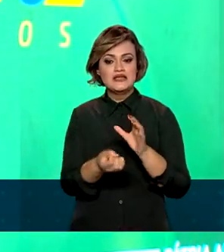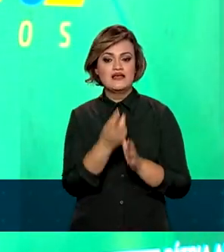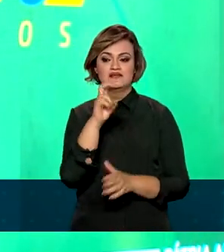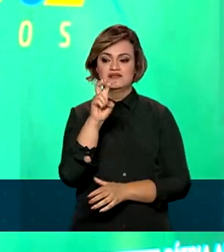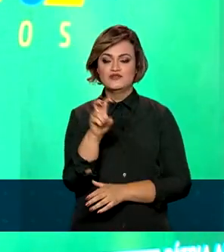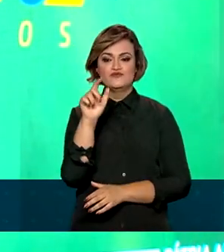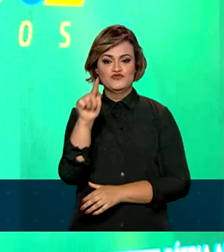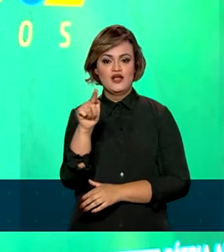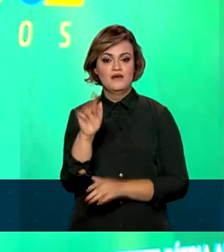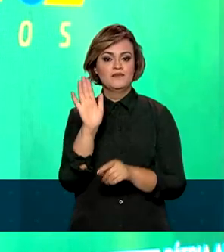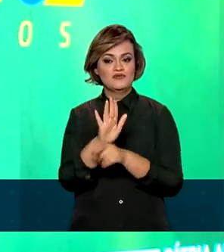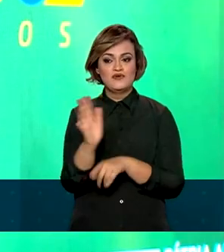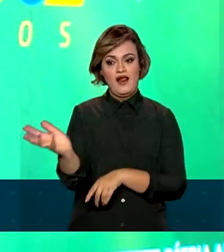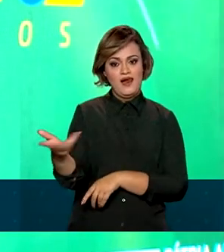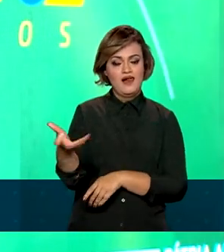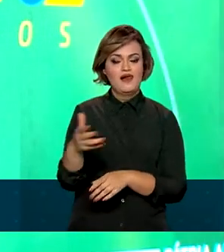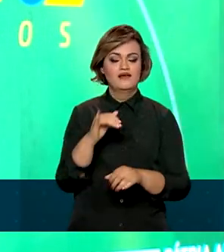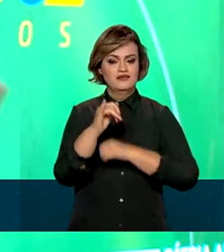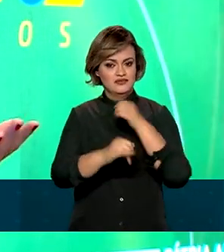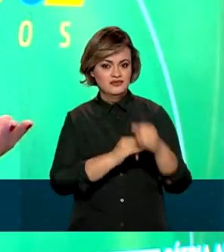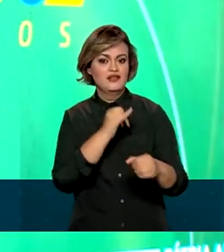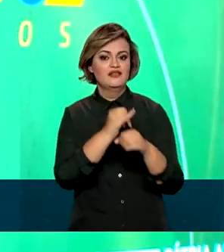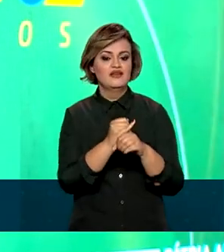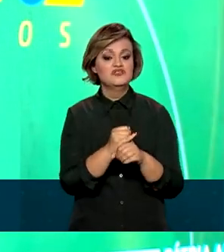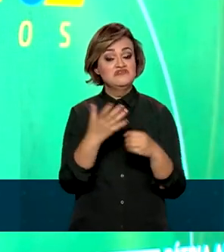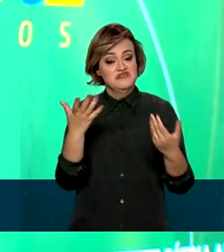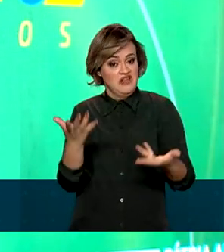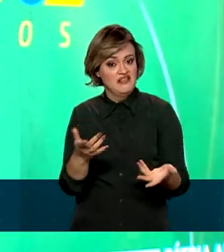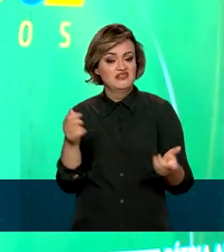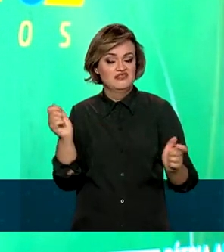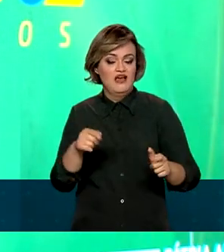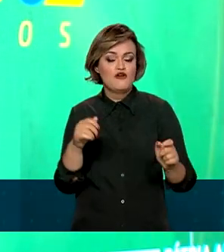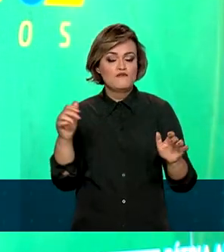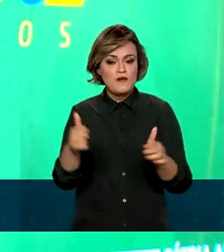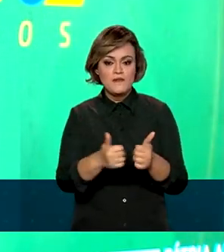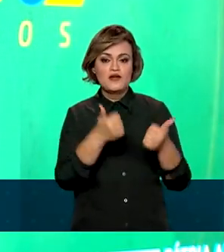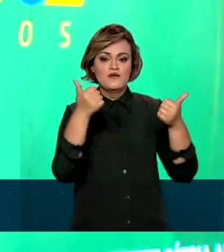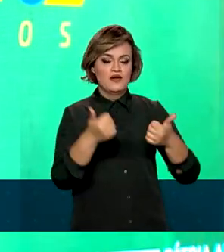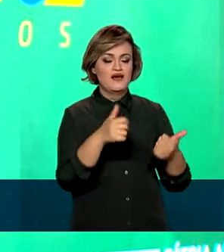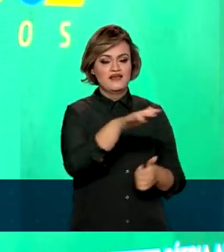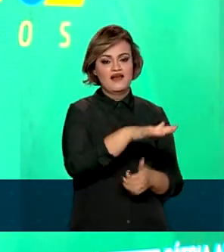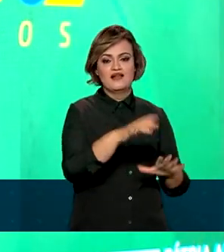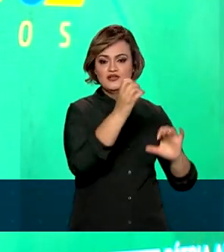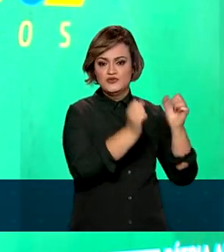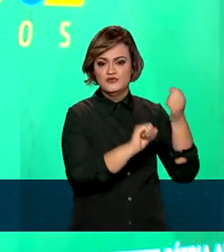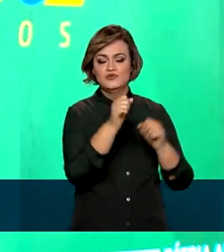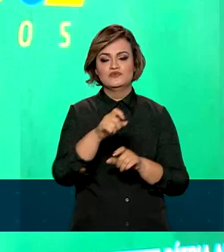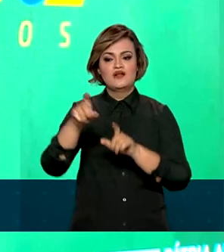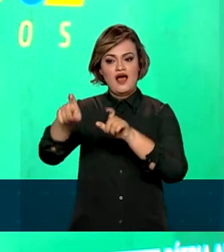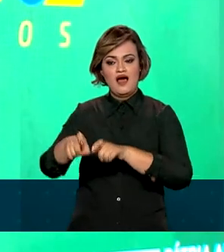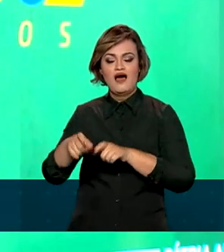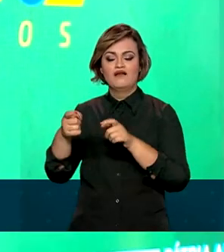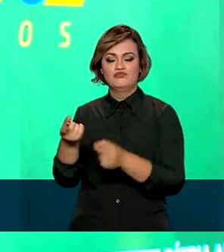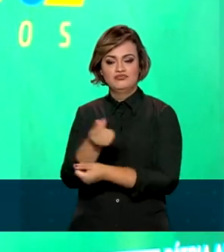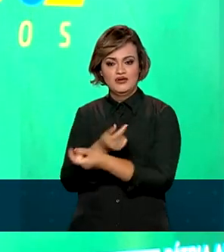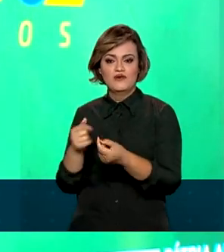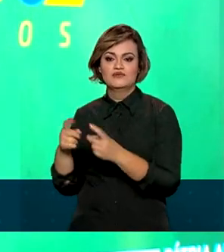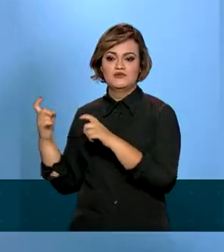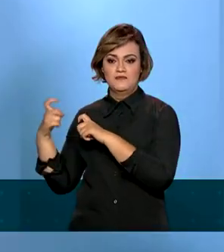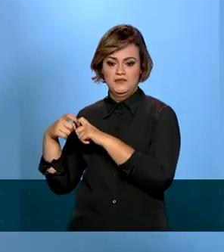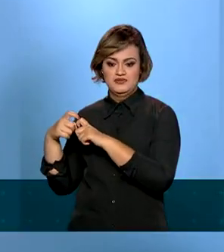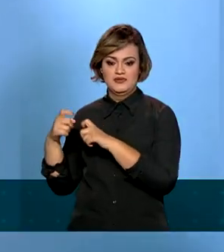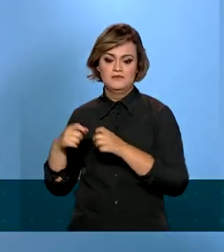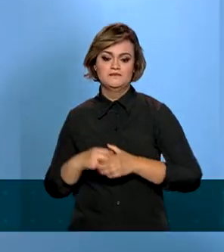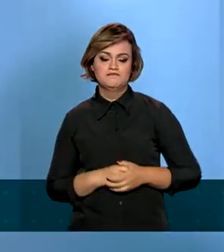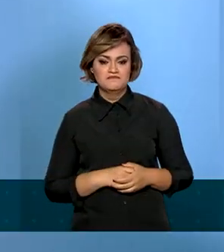que vai garantir mais velocidade na conexão e, assim, trazer melhorias em setores como a indústria, o agronegócio e a medicina.